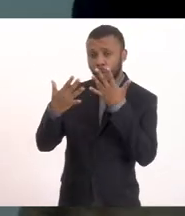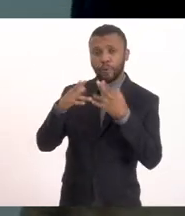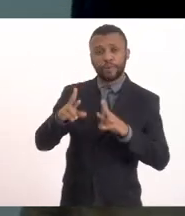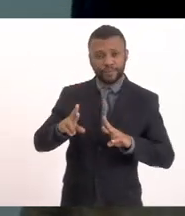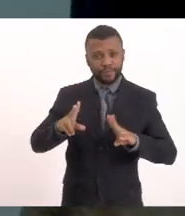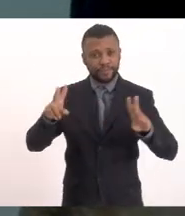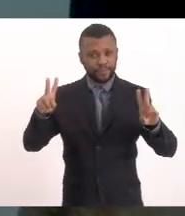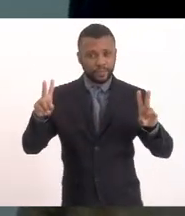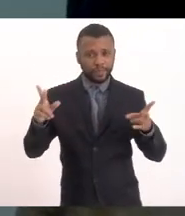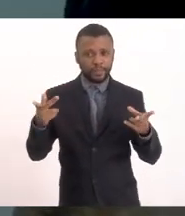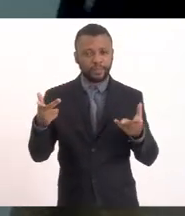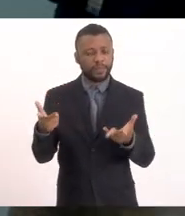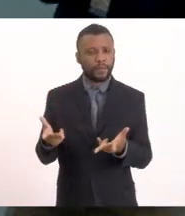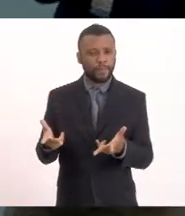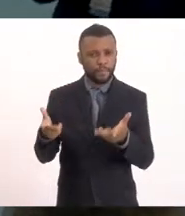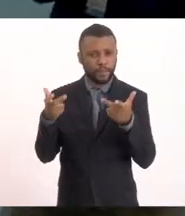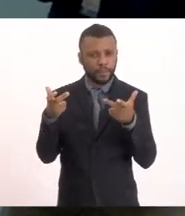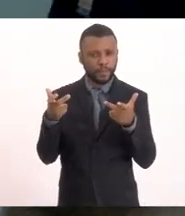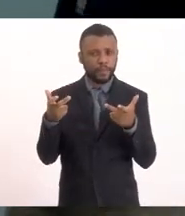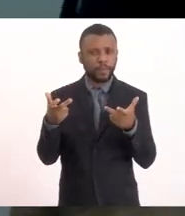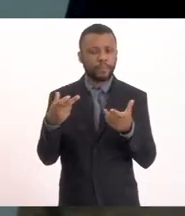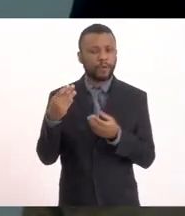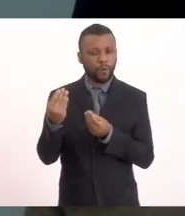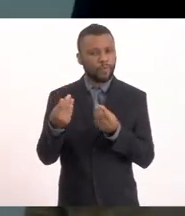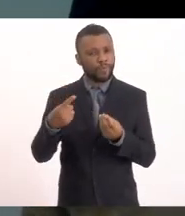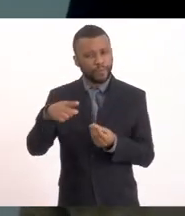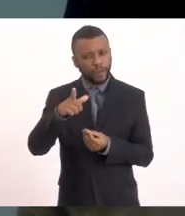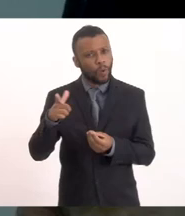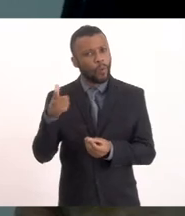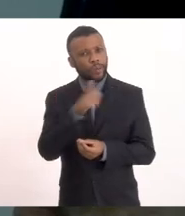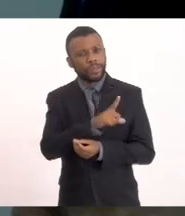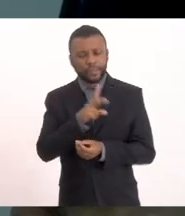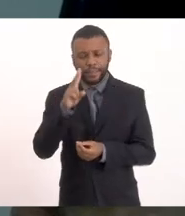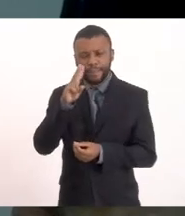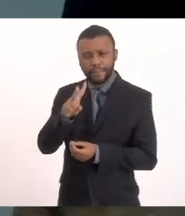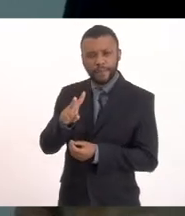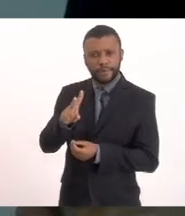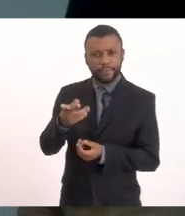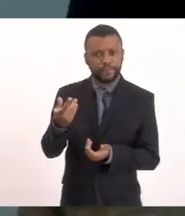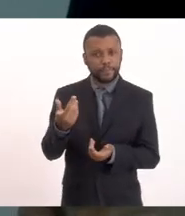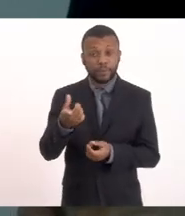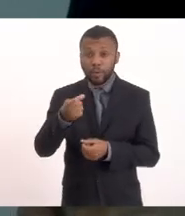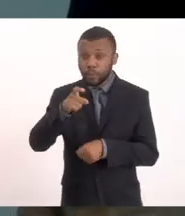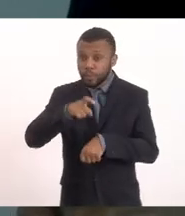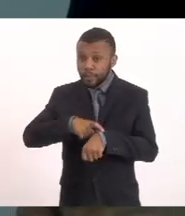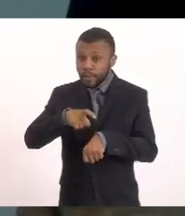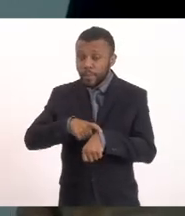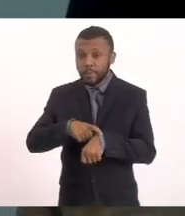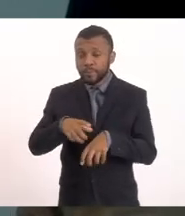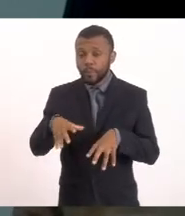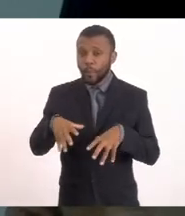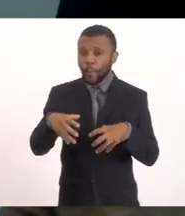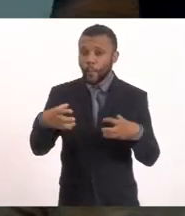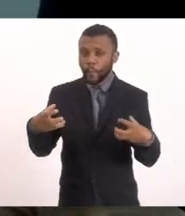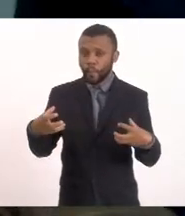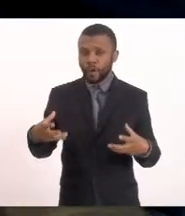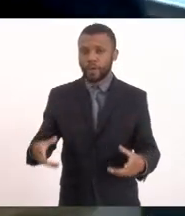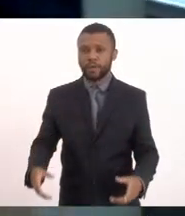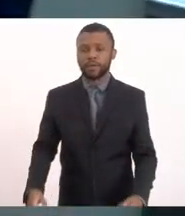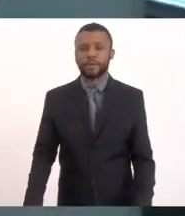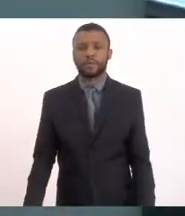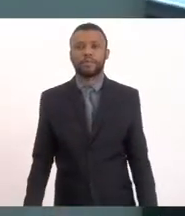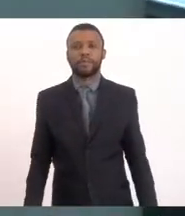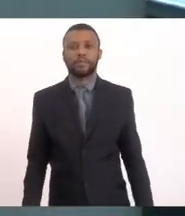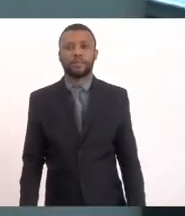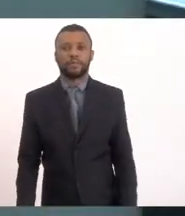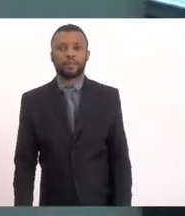Aí Nessa foto Vocês conseguiriam ver bem É só o tempo de secagem De quem tem o